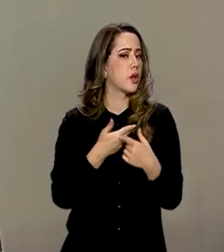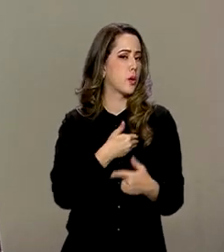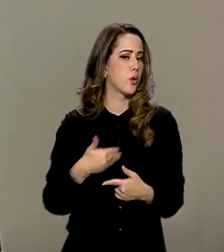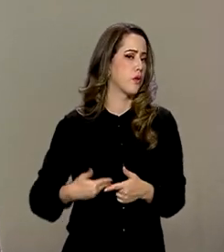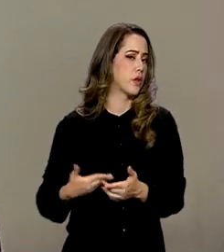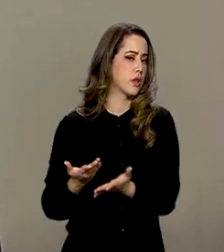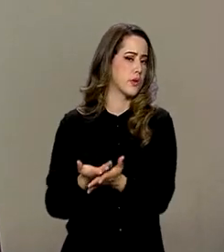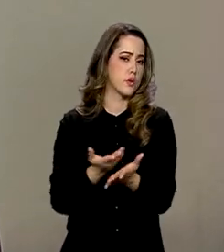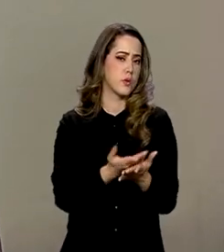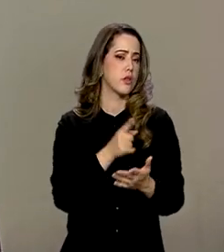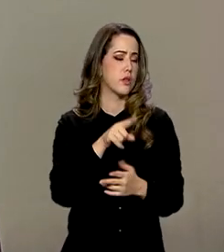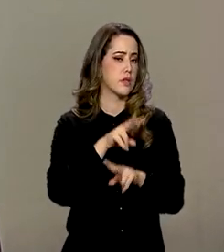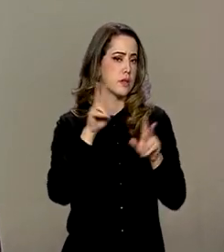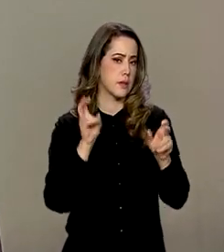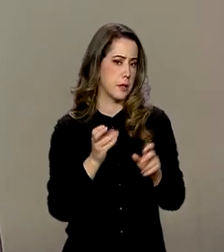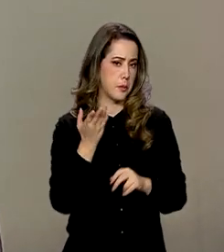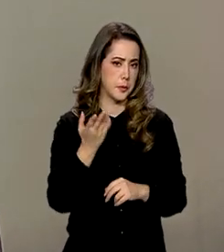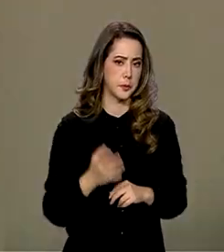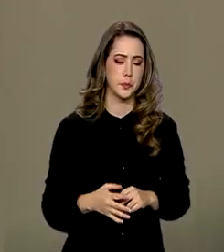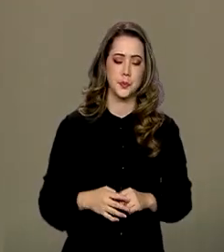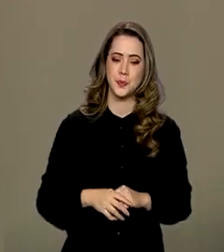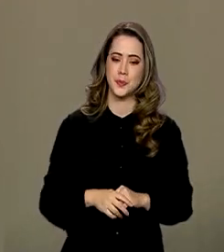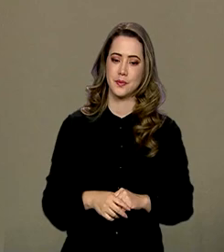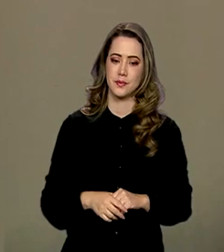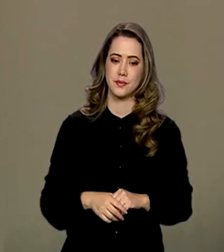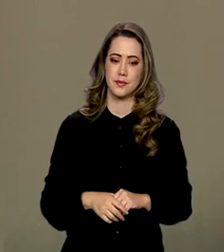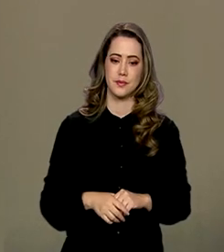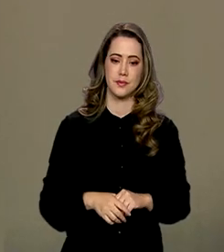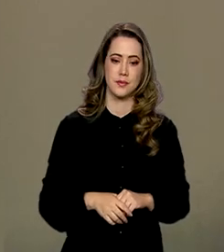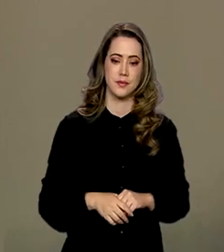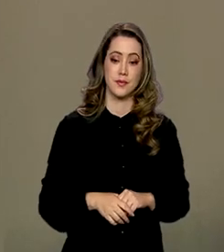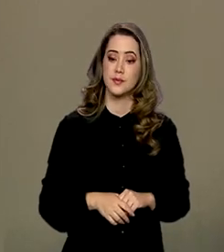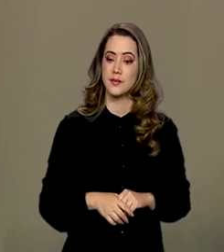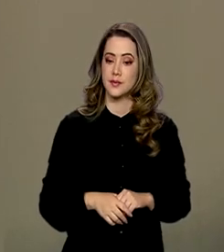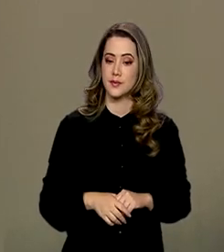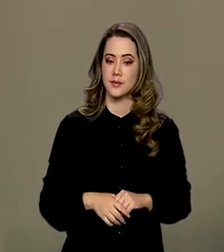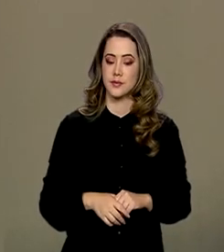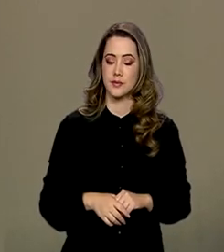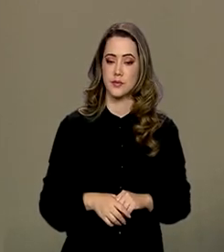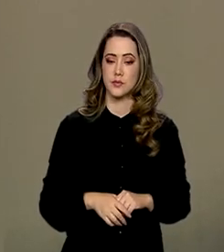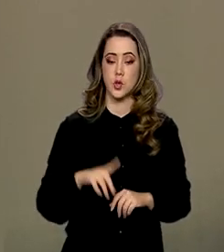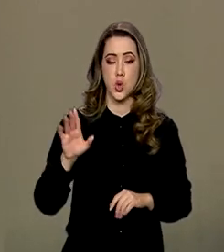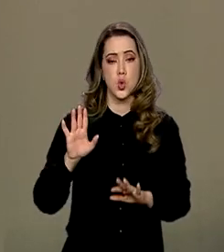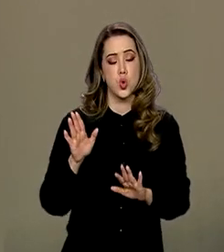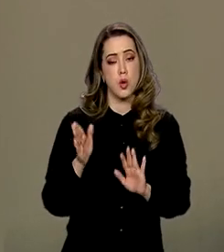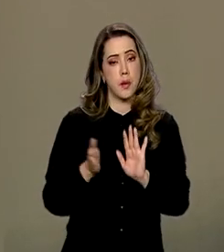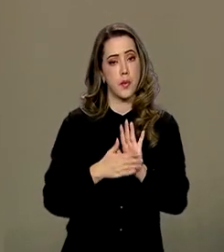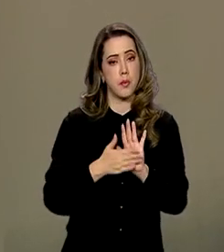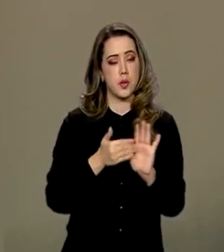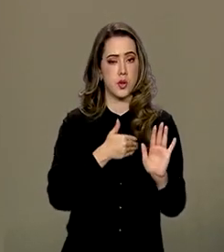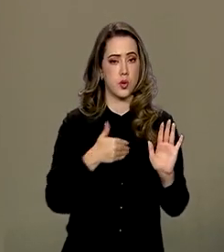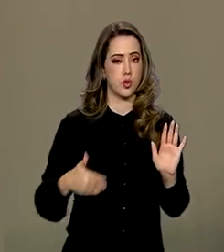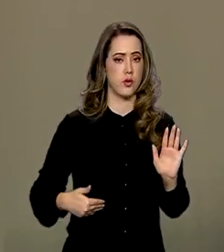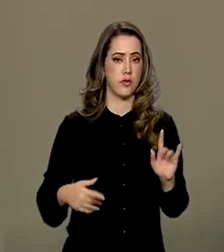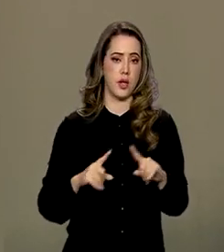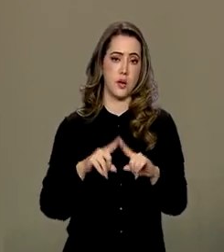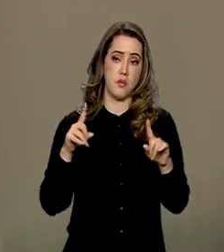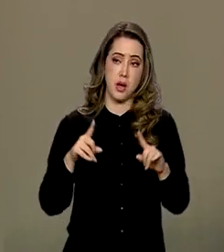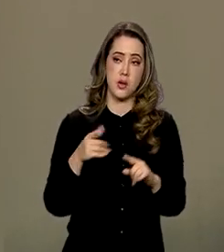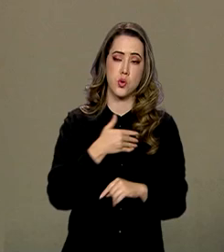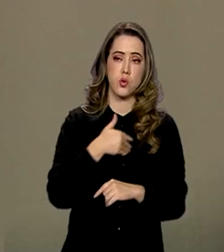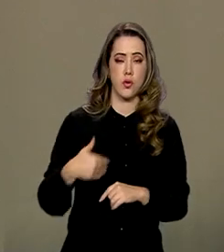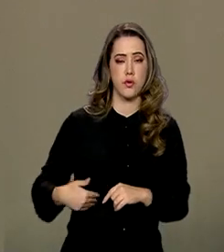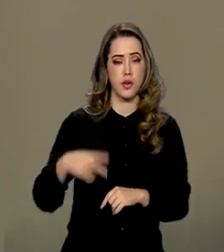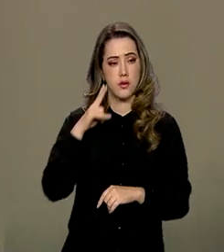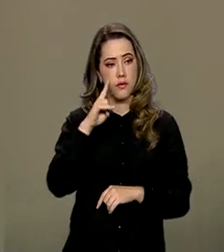estudando essa novidade. Na verdade, Roberto, não é bem a proposta do governo. O governo se dispõe, ouvindo clamor